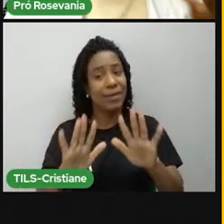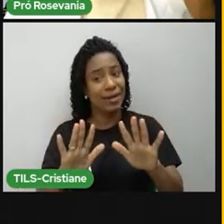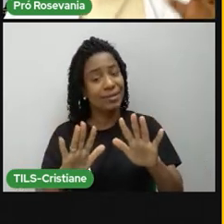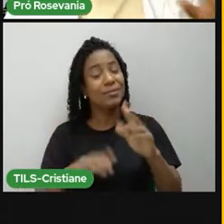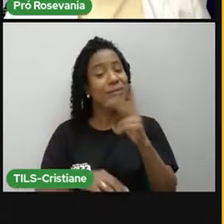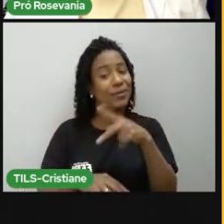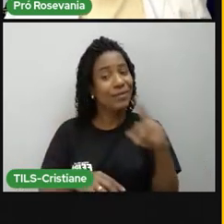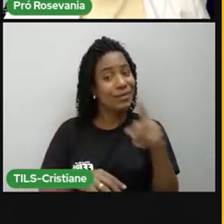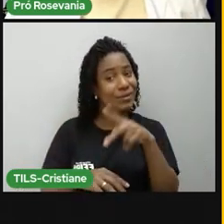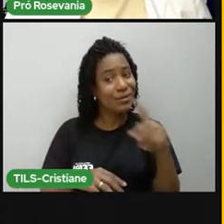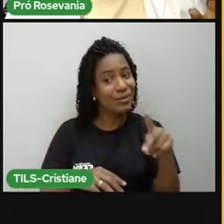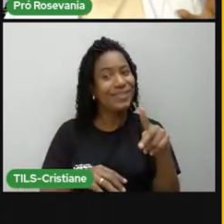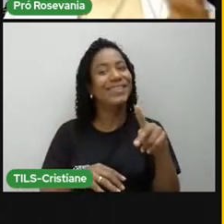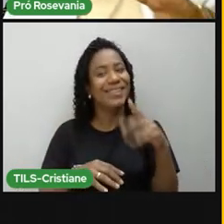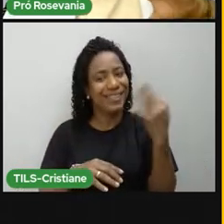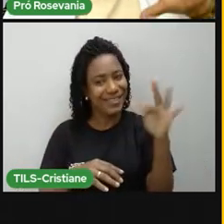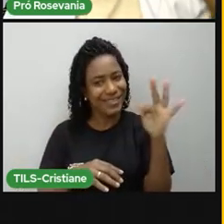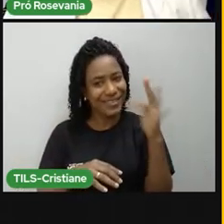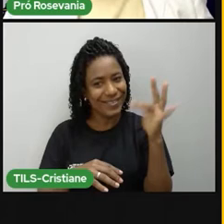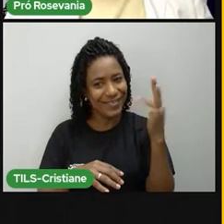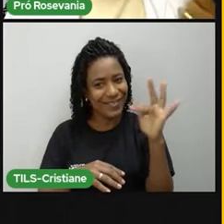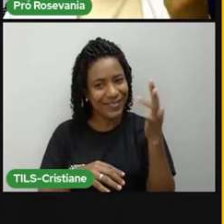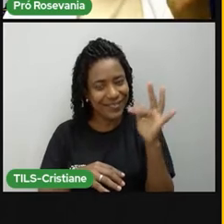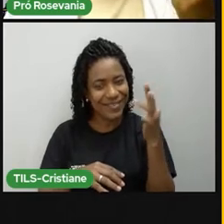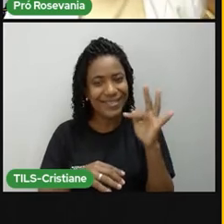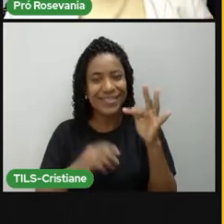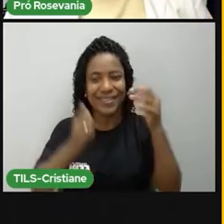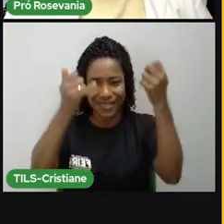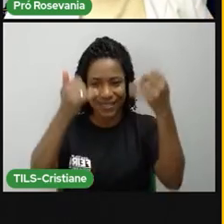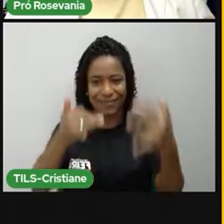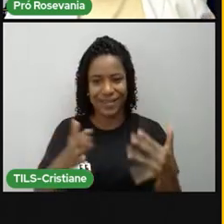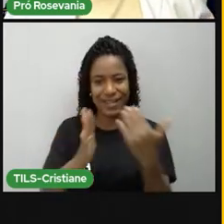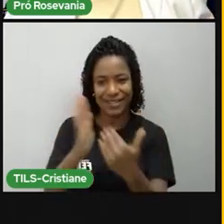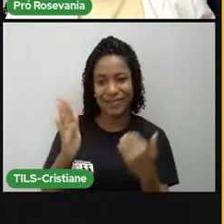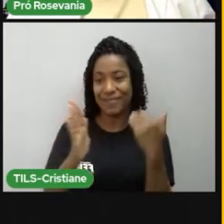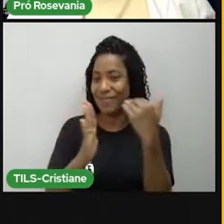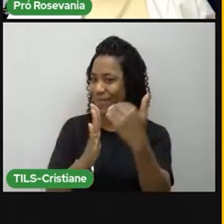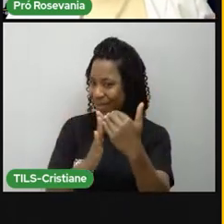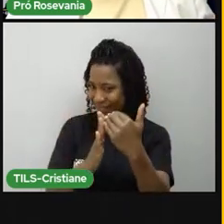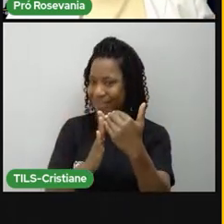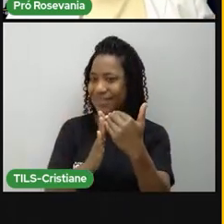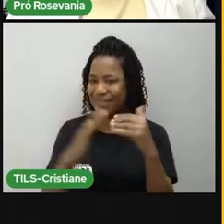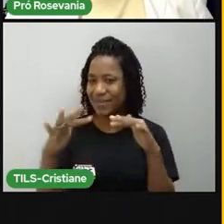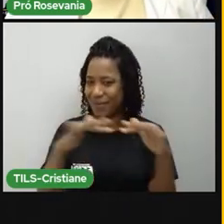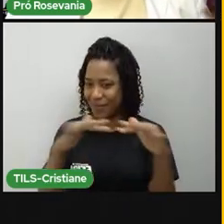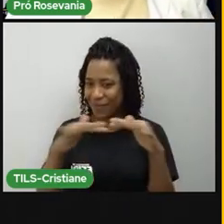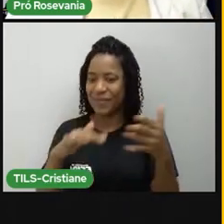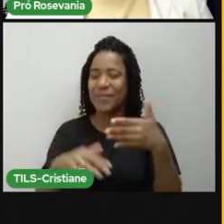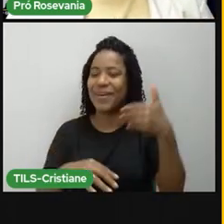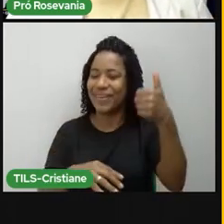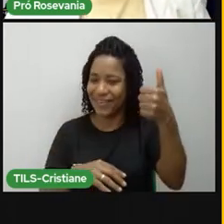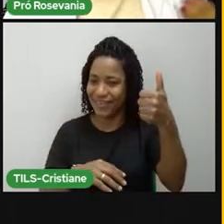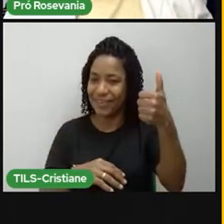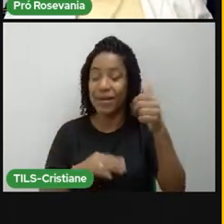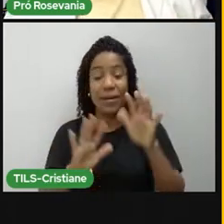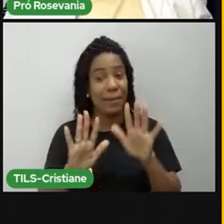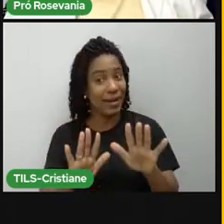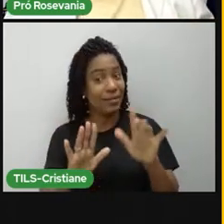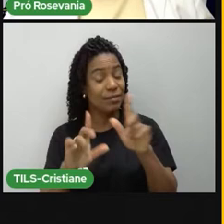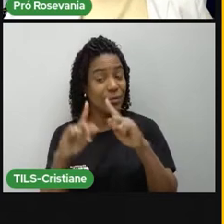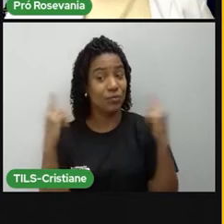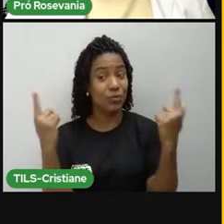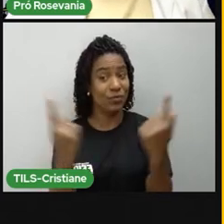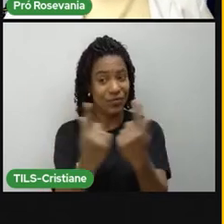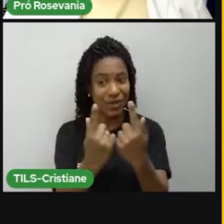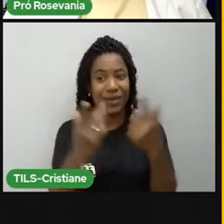professores de física depois lhe dão aí, né, uma, digamos assim, um apanhado desses movimentos aí para vocês. Para a geografia, os